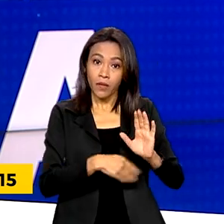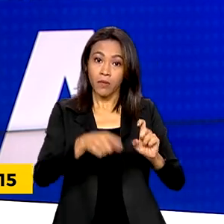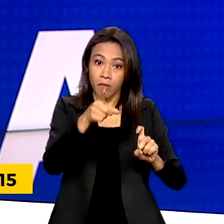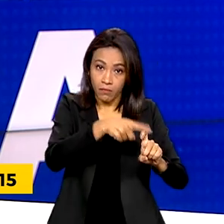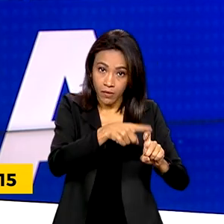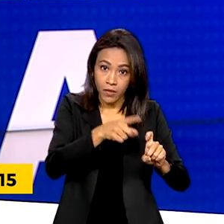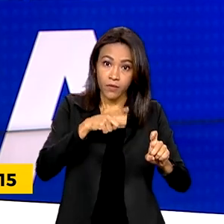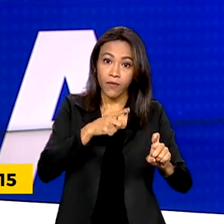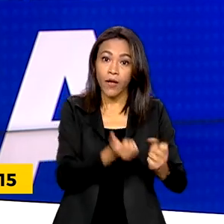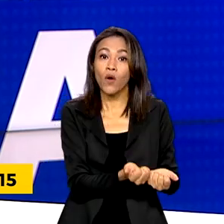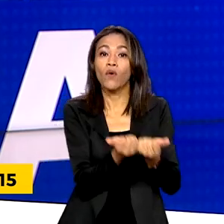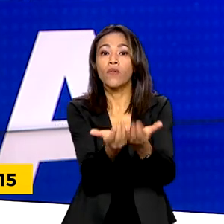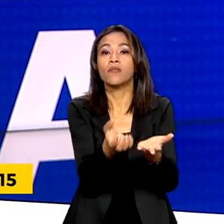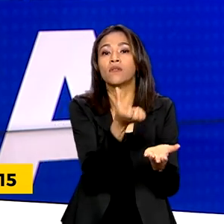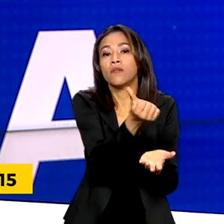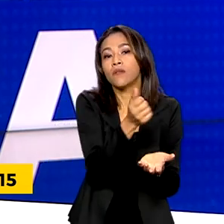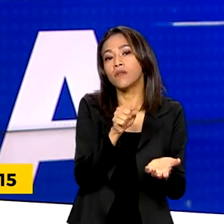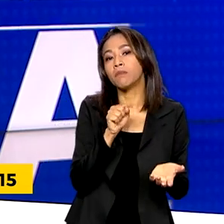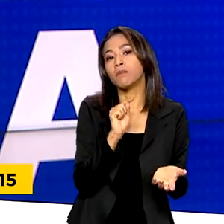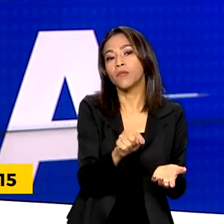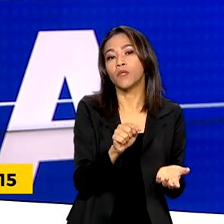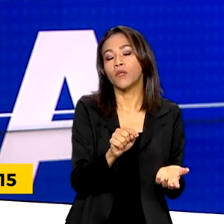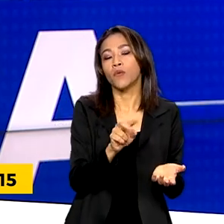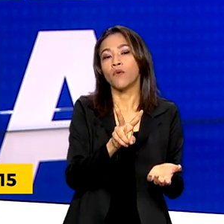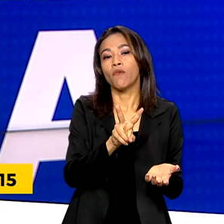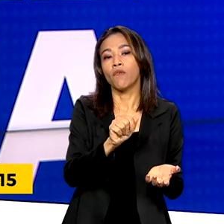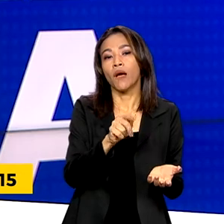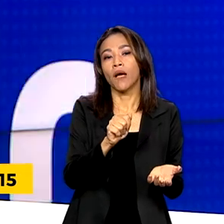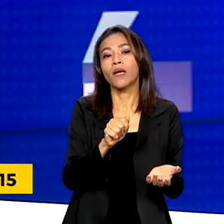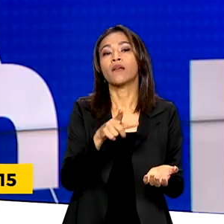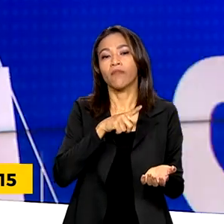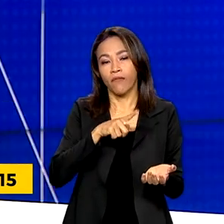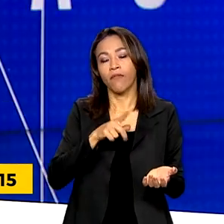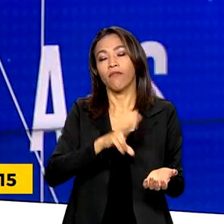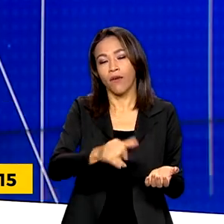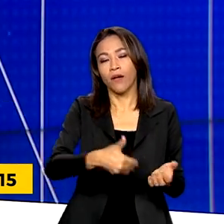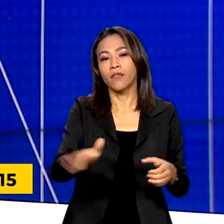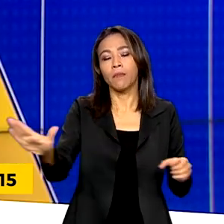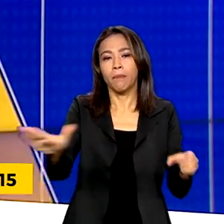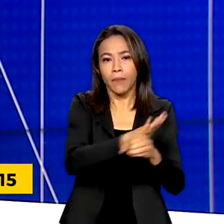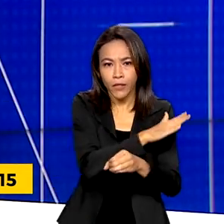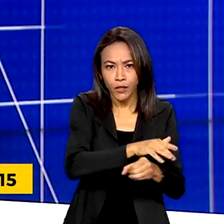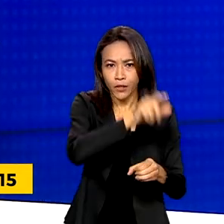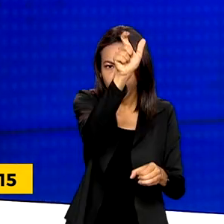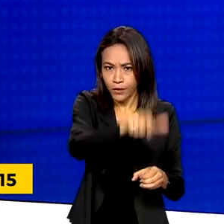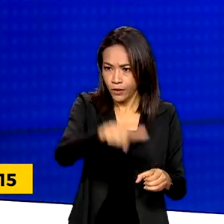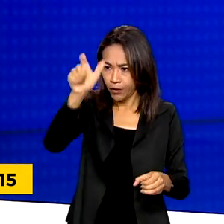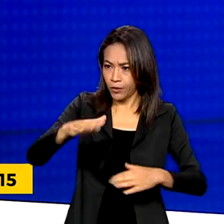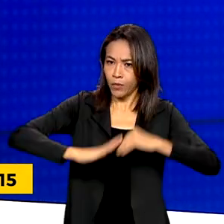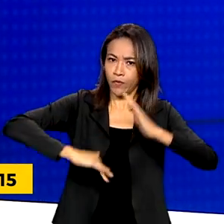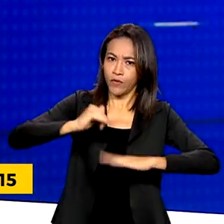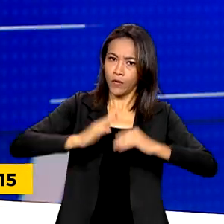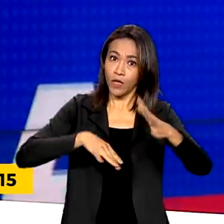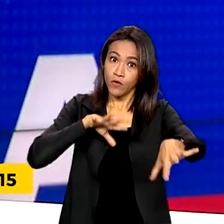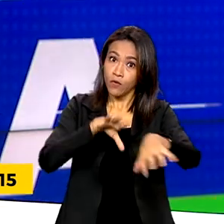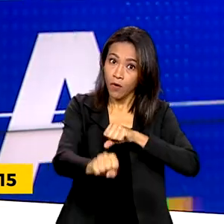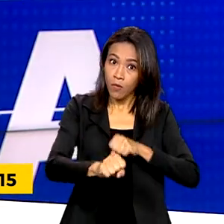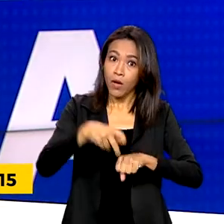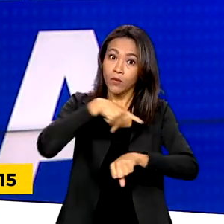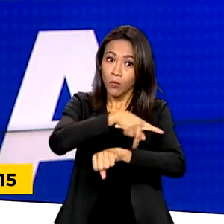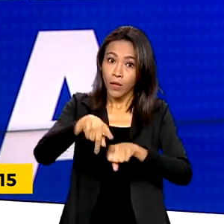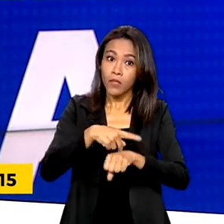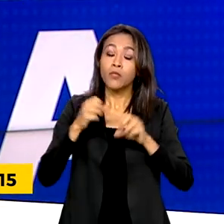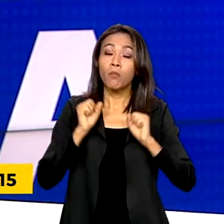vagas, que serão preenchidas prioritariamente por profissionais brasileiros formados aqui no país. Os candidatos poderão